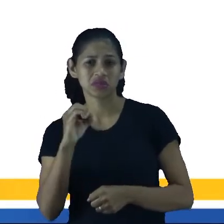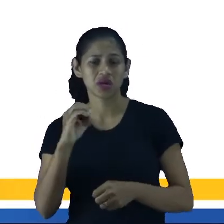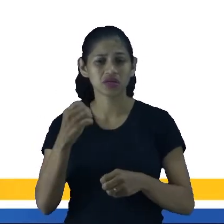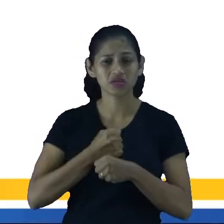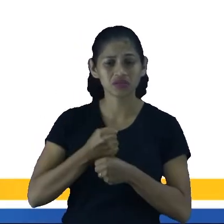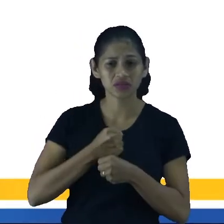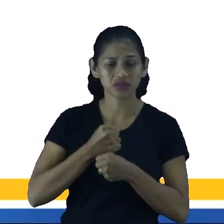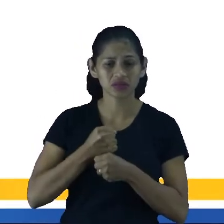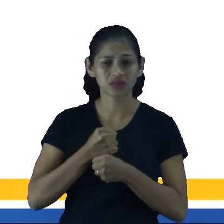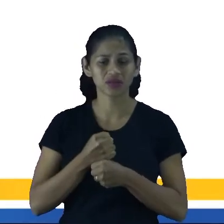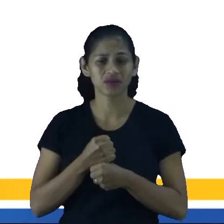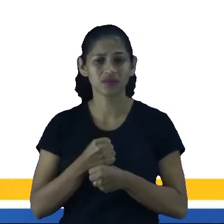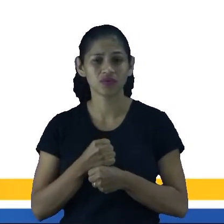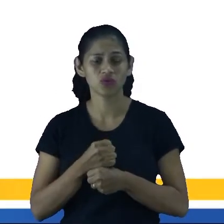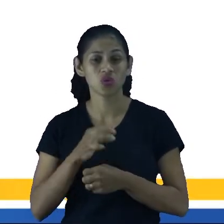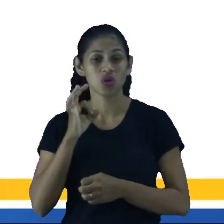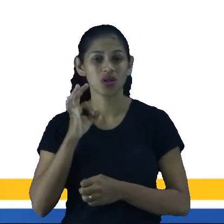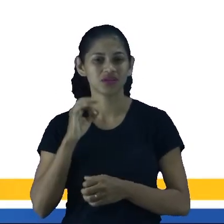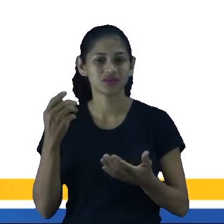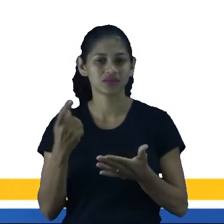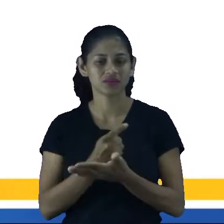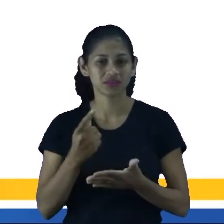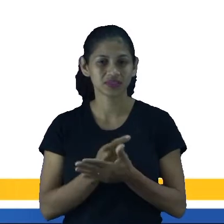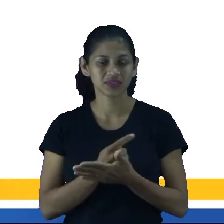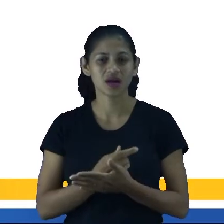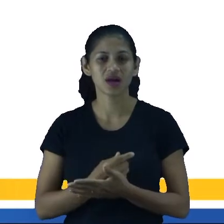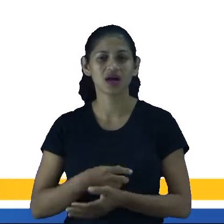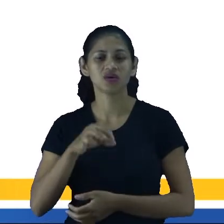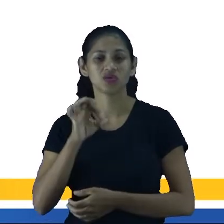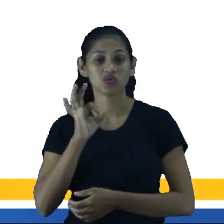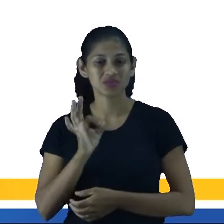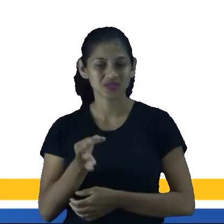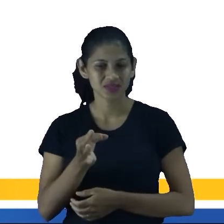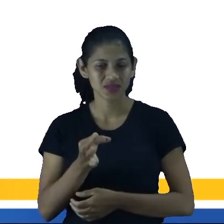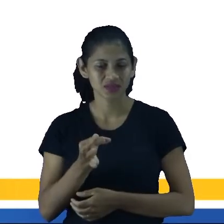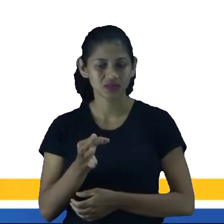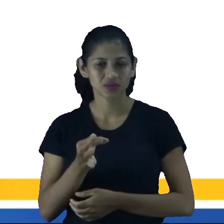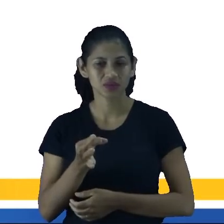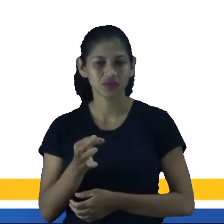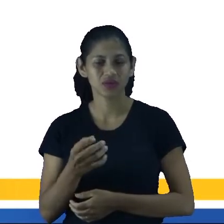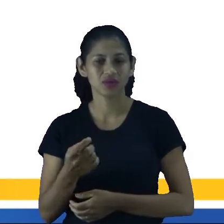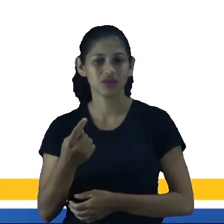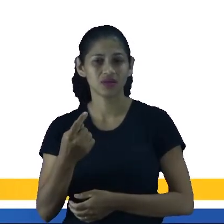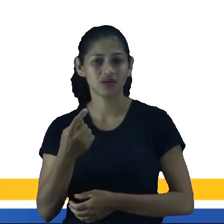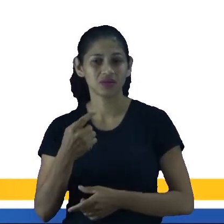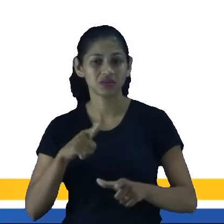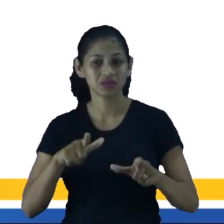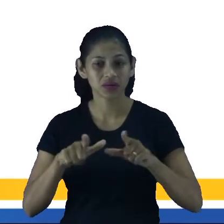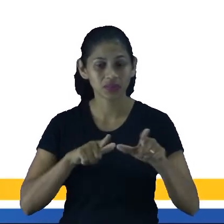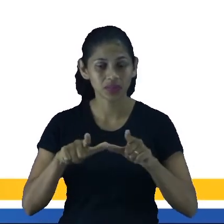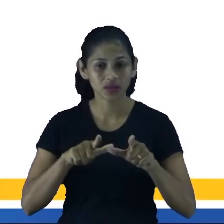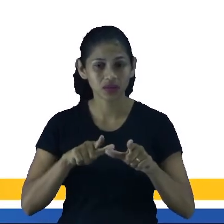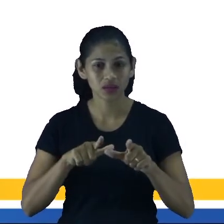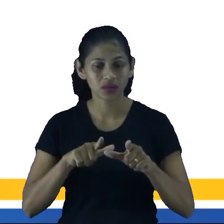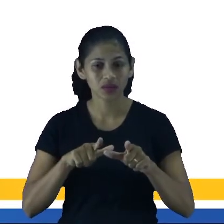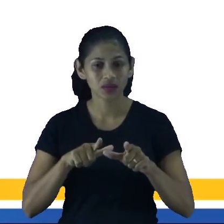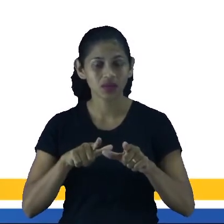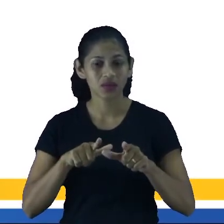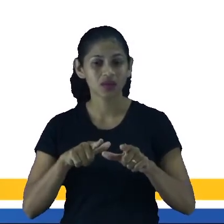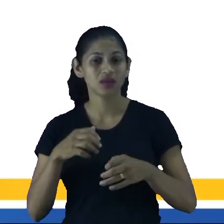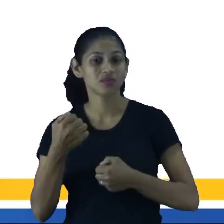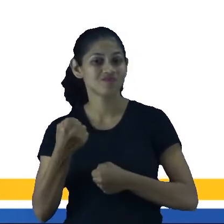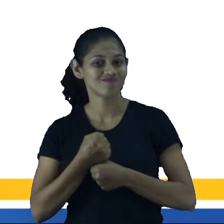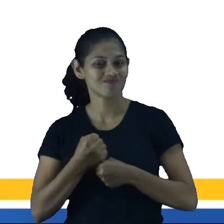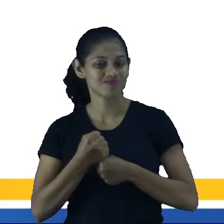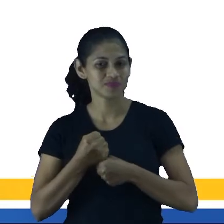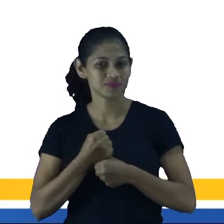Esse por está errado. correto é trabalhado por três anos. Só a quantidade de ano. Porque esse por aí não